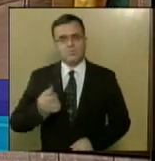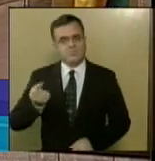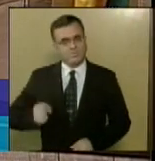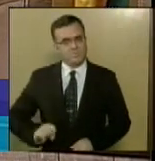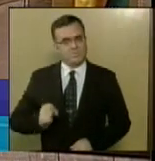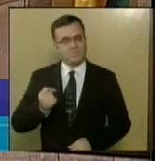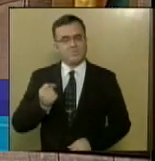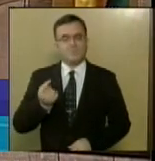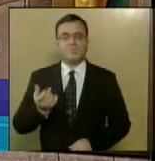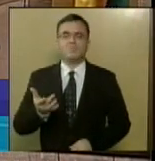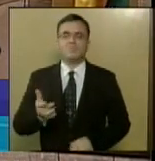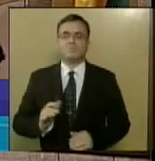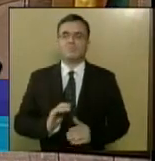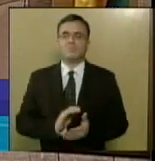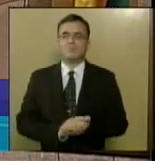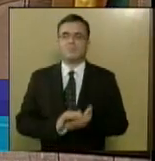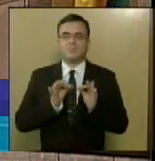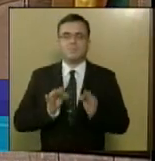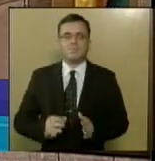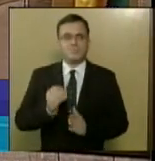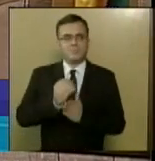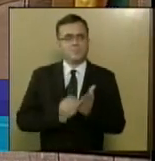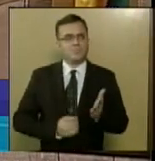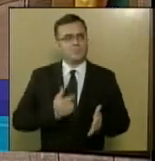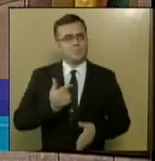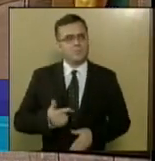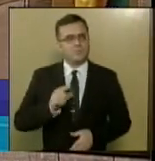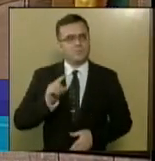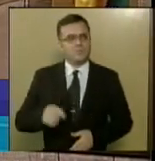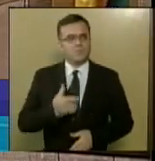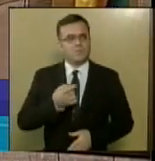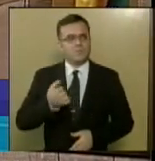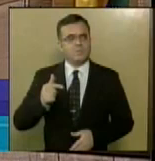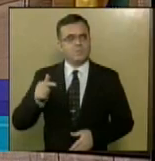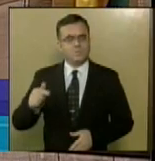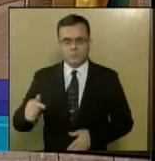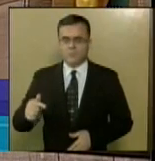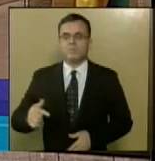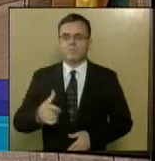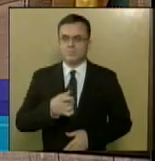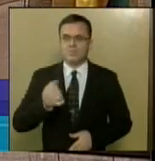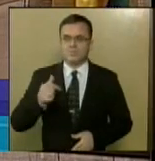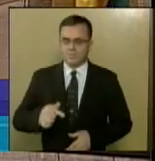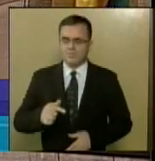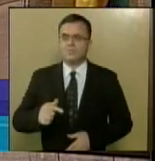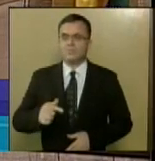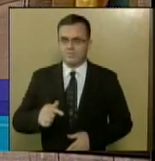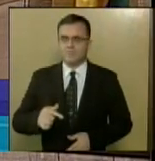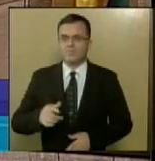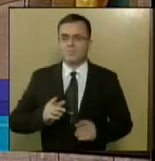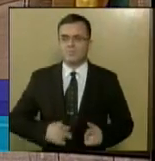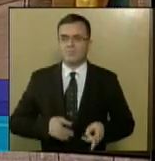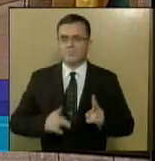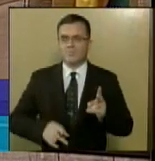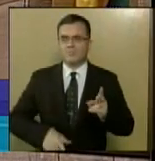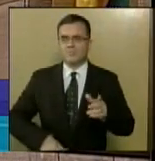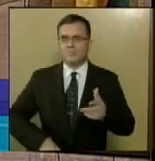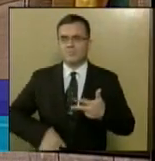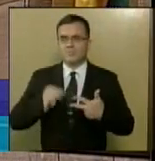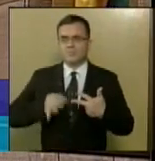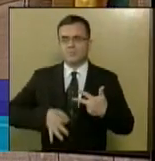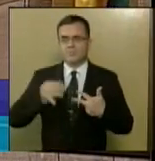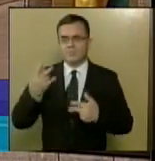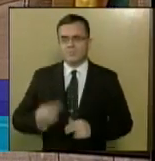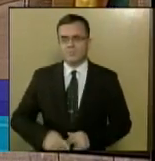conforme... Ofício número 2 de 2017, de 23 de maio de 2017, do Poder Judiciário do Estado de